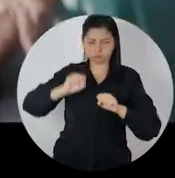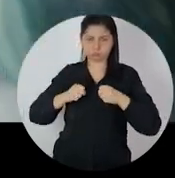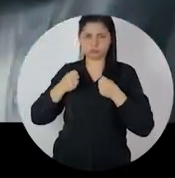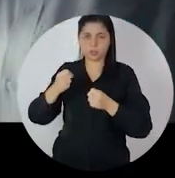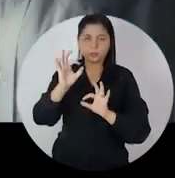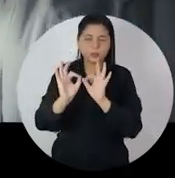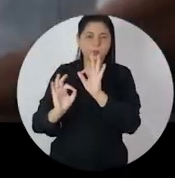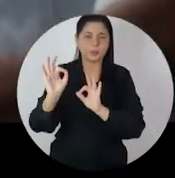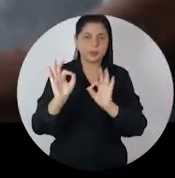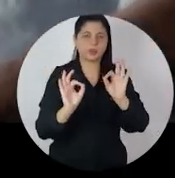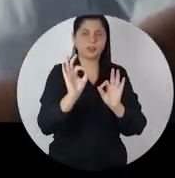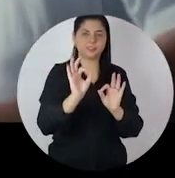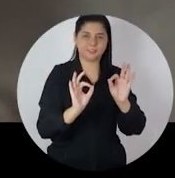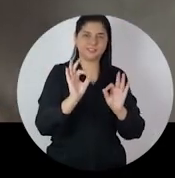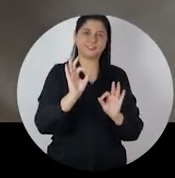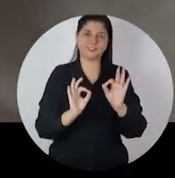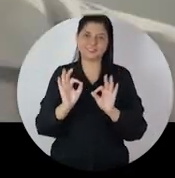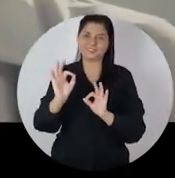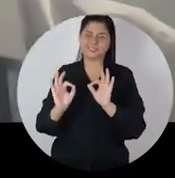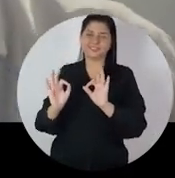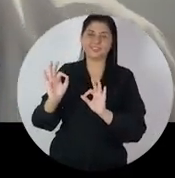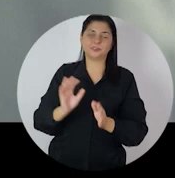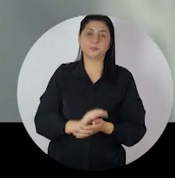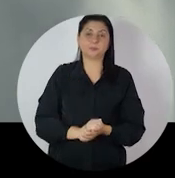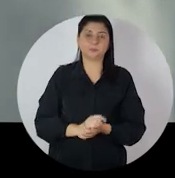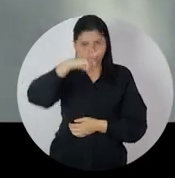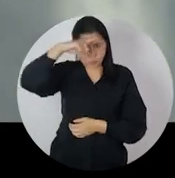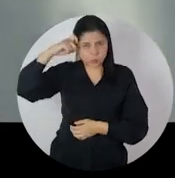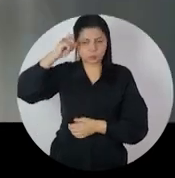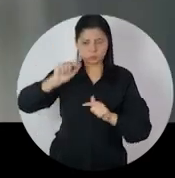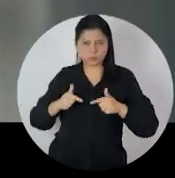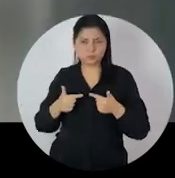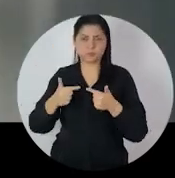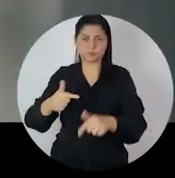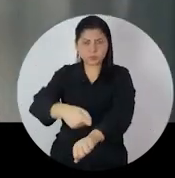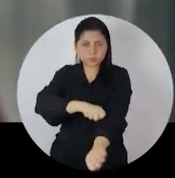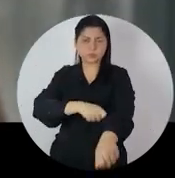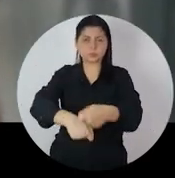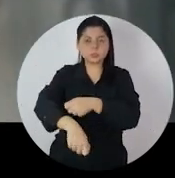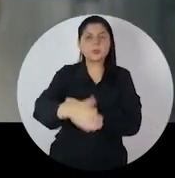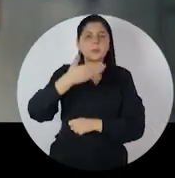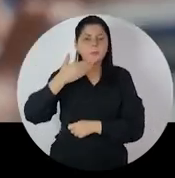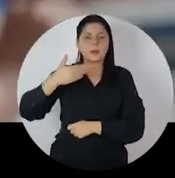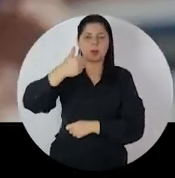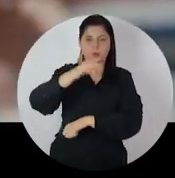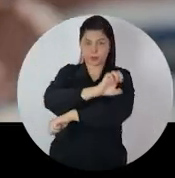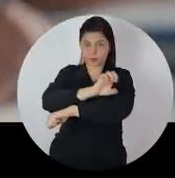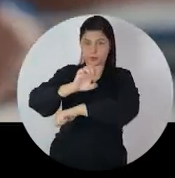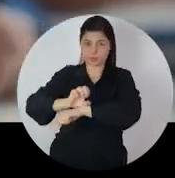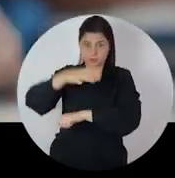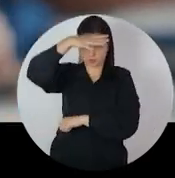Trabalhou, batalhou para deixar tudo arrumado Com muito trabalho e dedicação, estamos